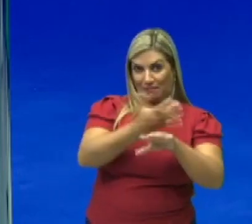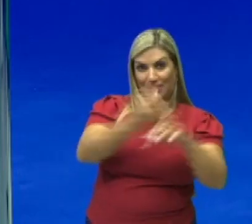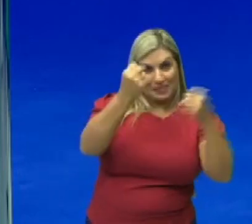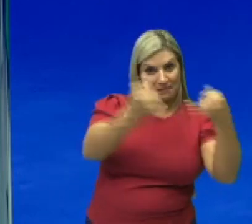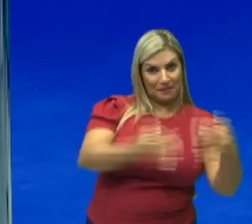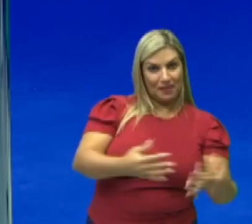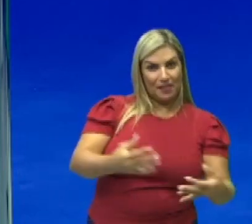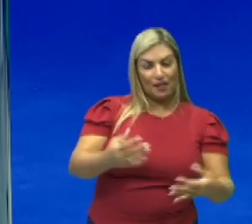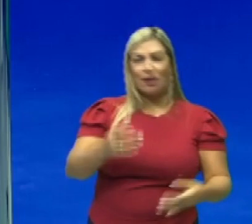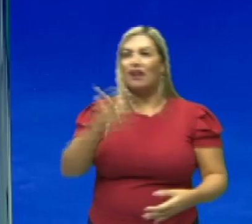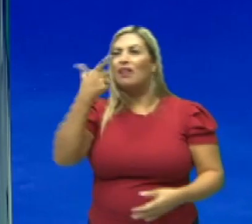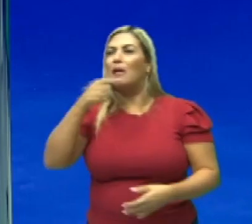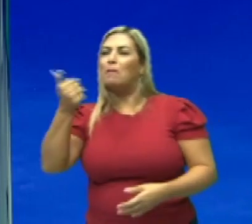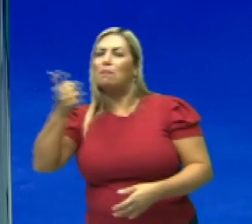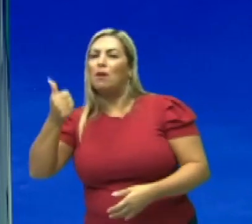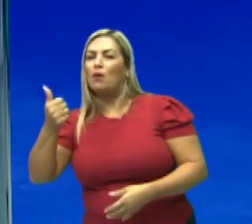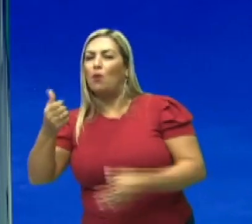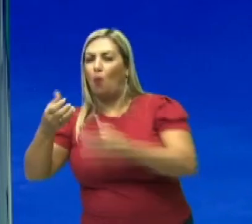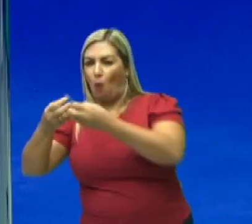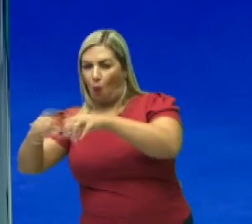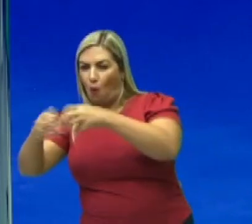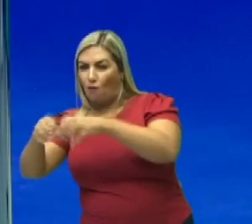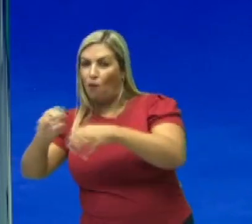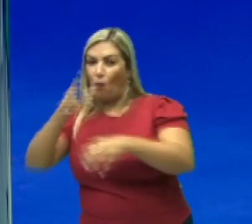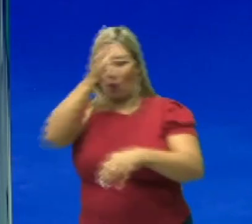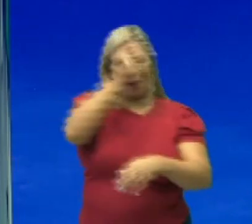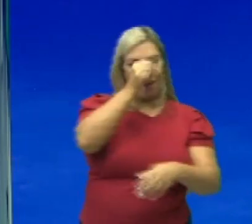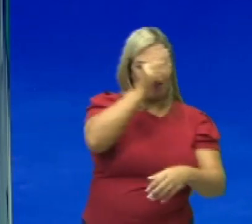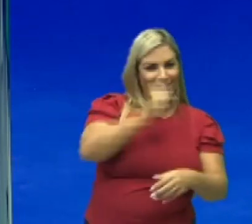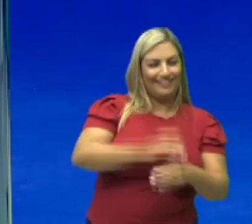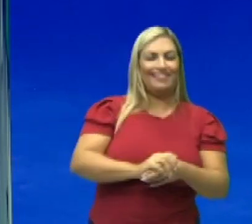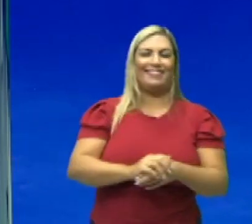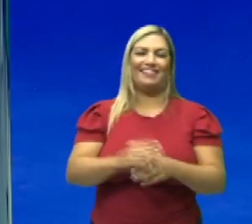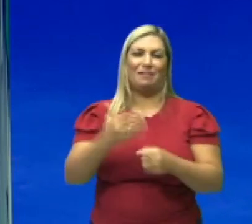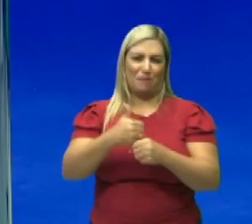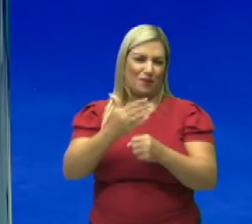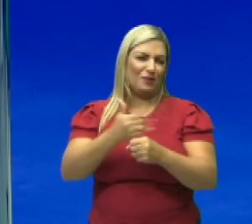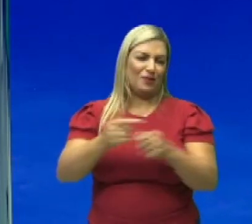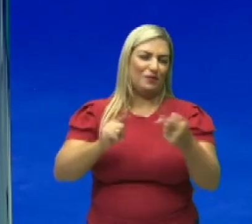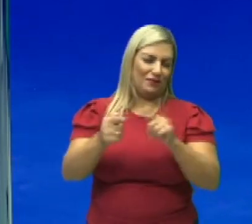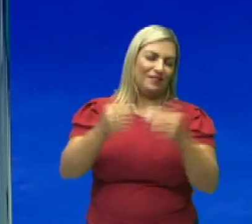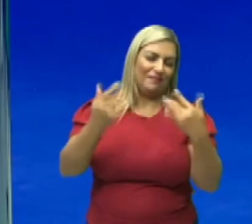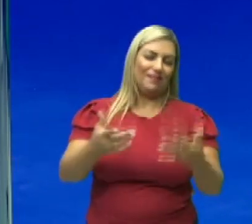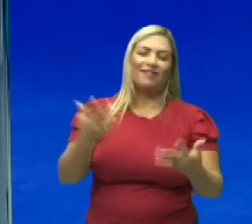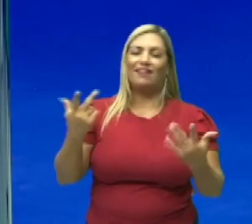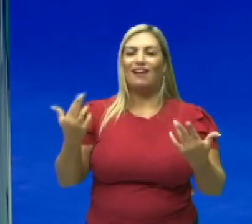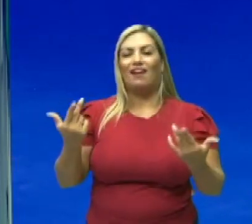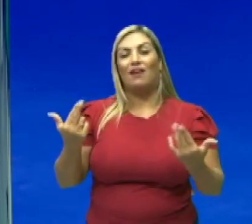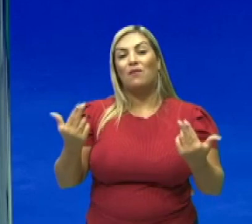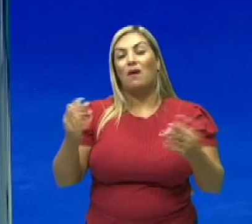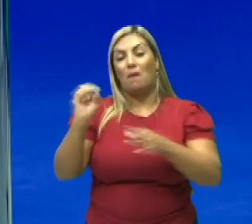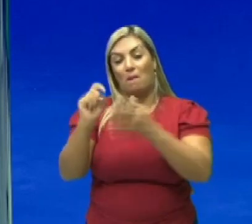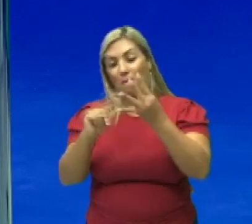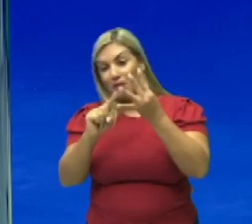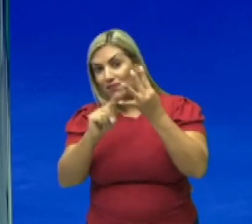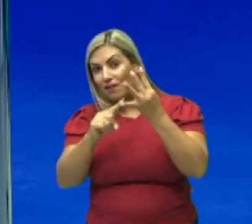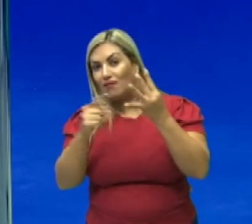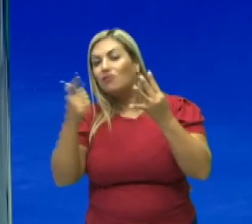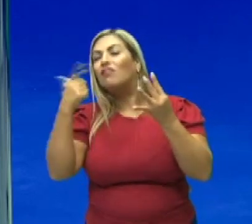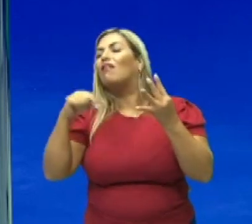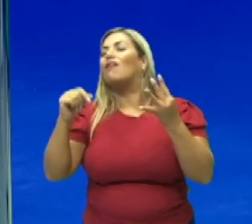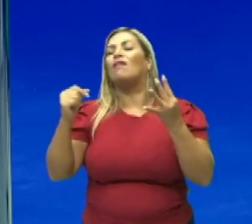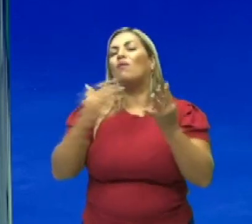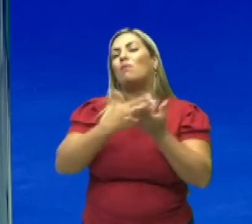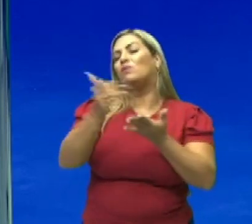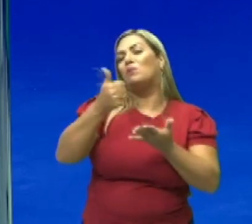questão do ovo, da galinha, da física, da biologia, que o pessoal faz a gracinha aí. Com o basquete é a mesma coisa. A gente não sabe dizer quem